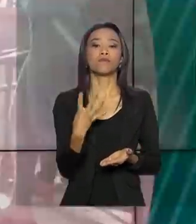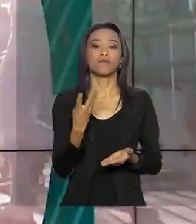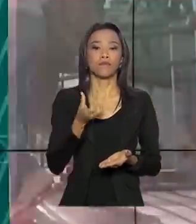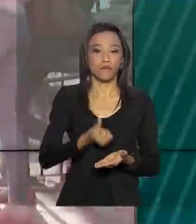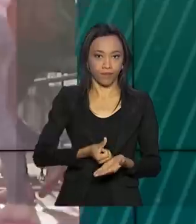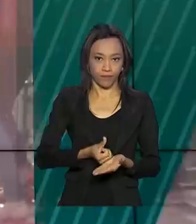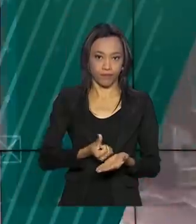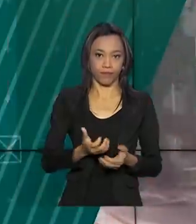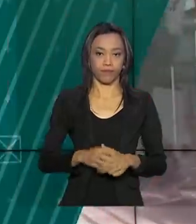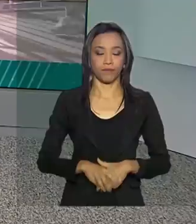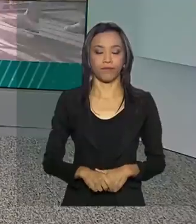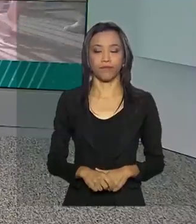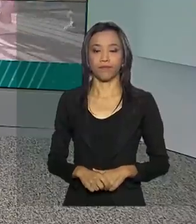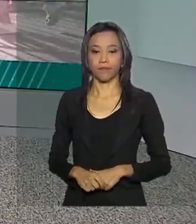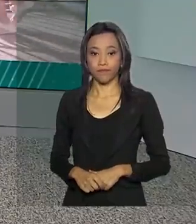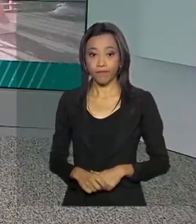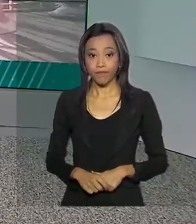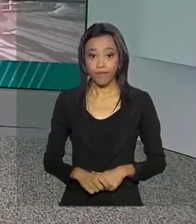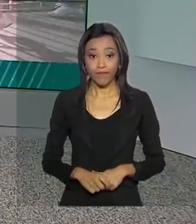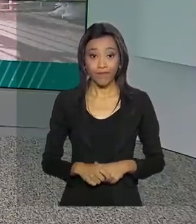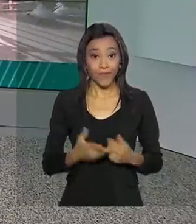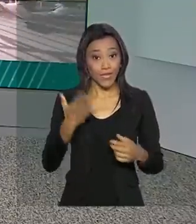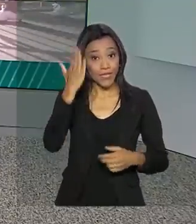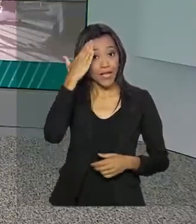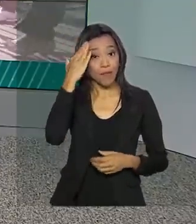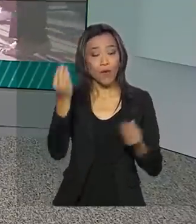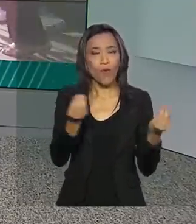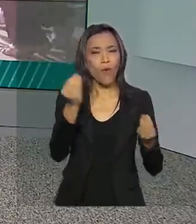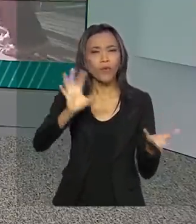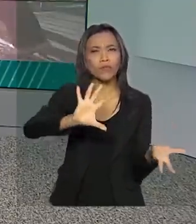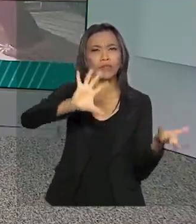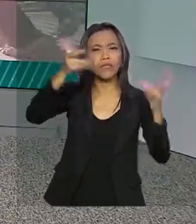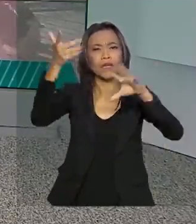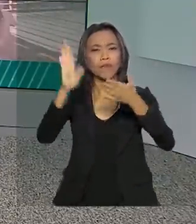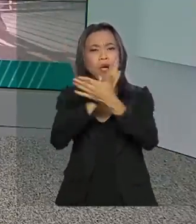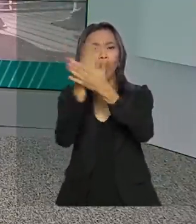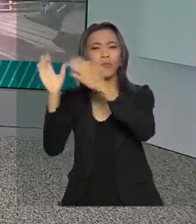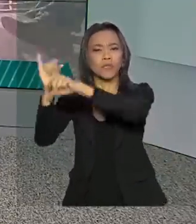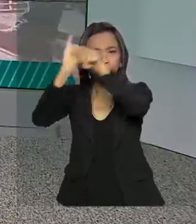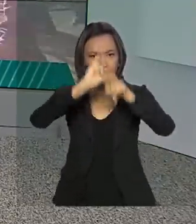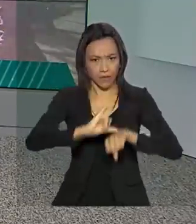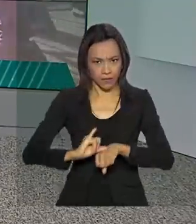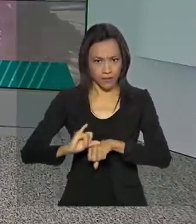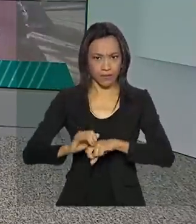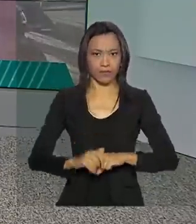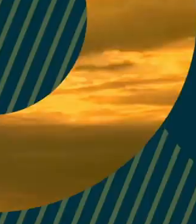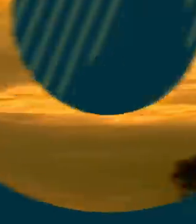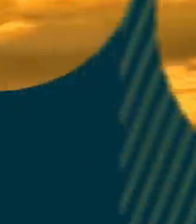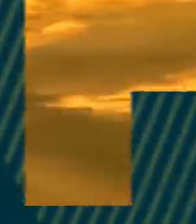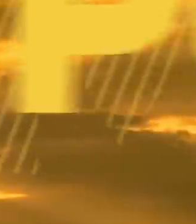146. Hora de saber como fica o tempo em algumas capitais.